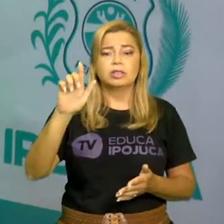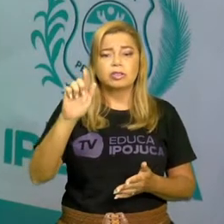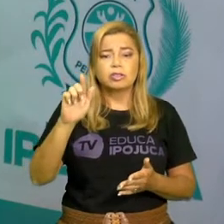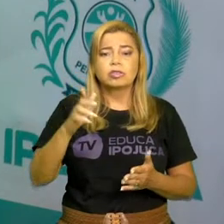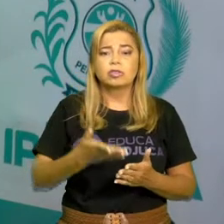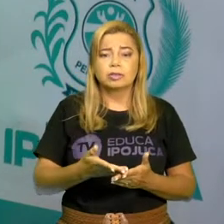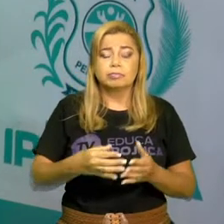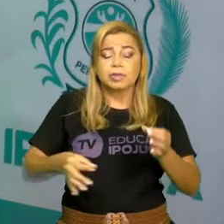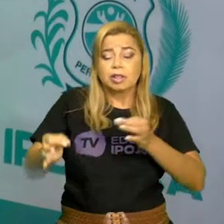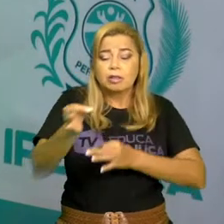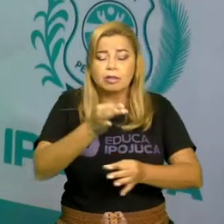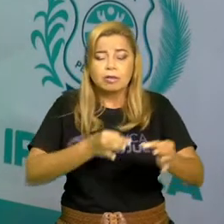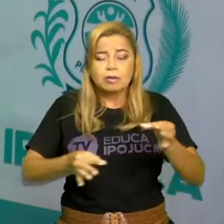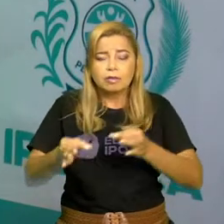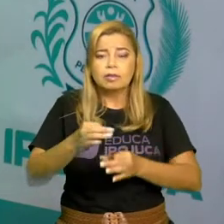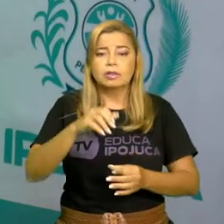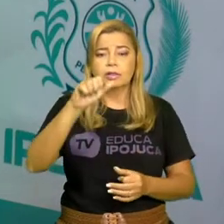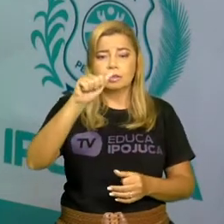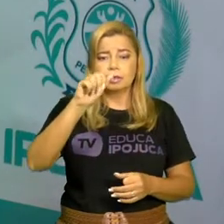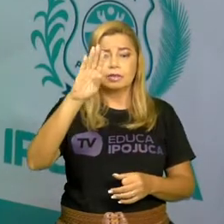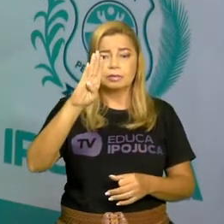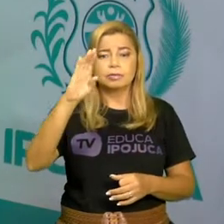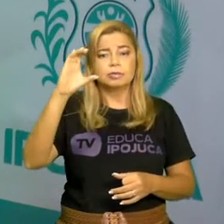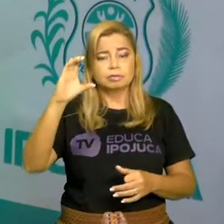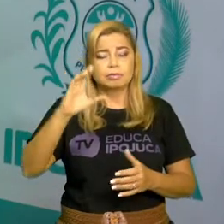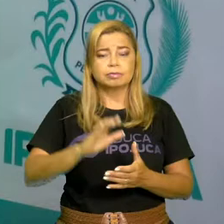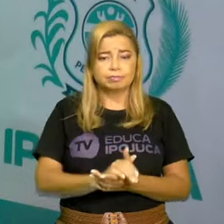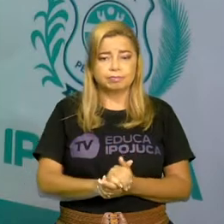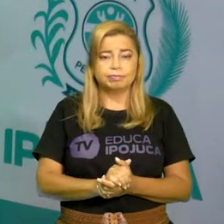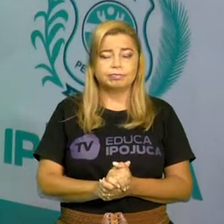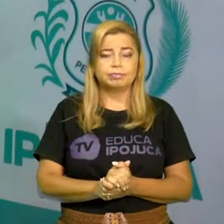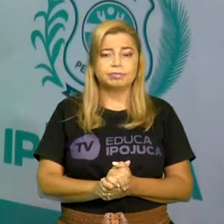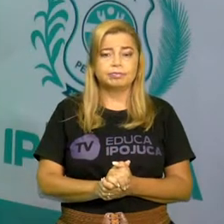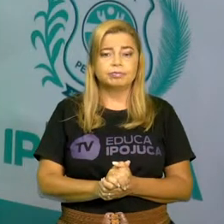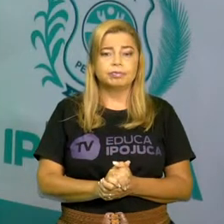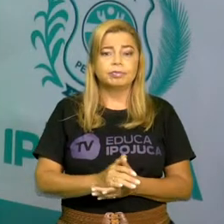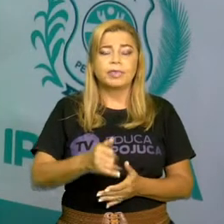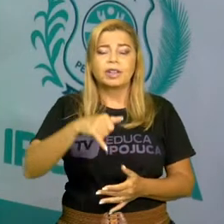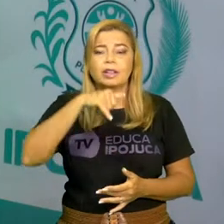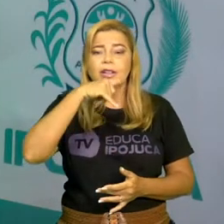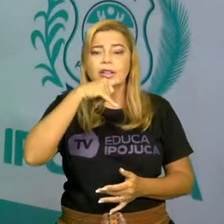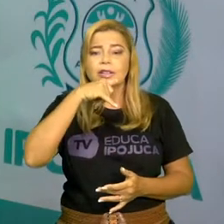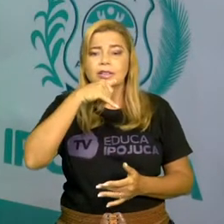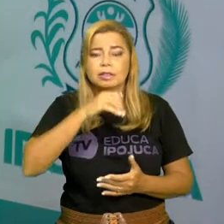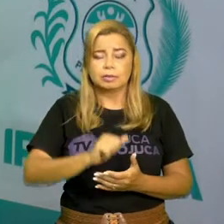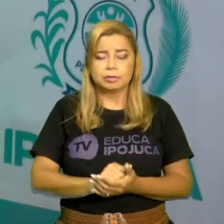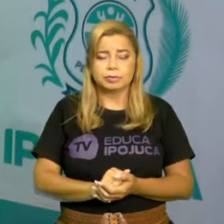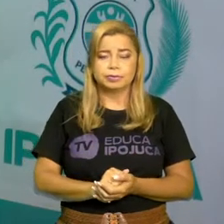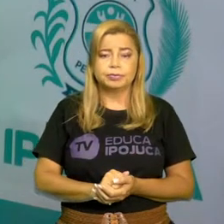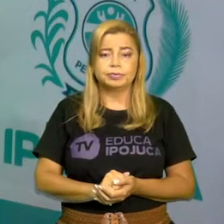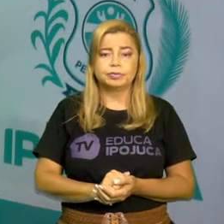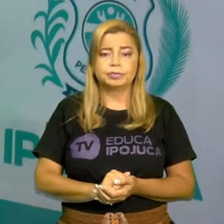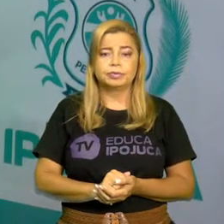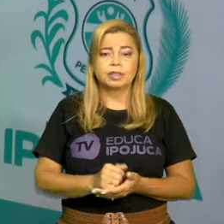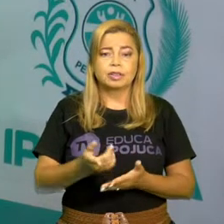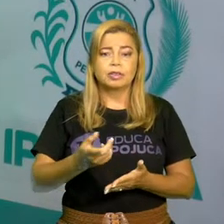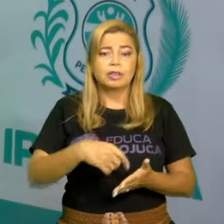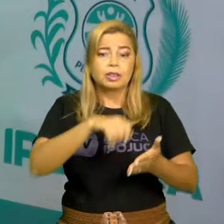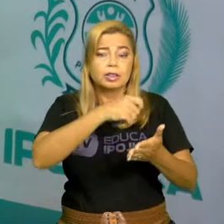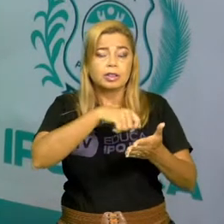alfabeto. E da mesma forma, por exemplo, eu vou copiar palavras com B,